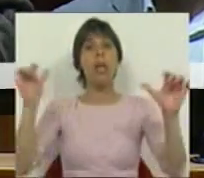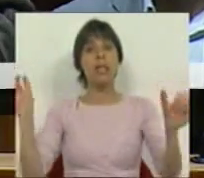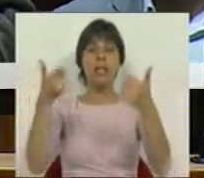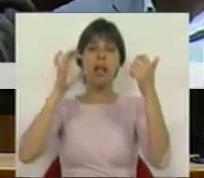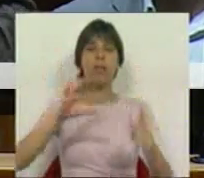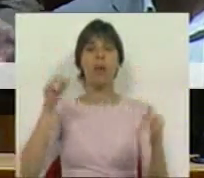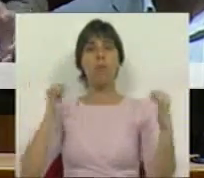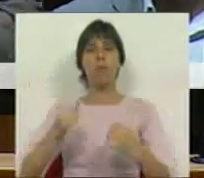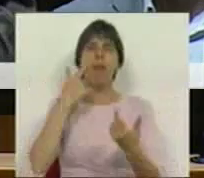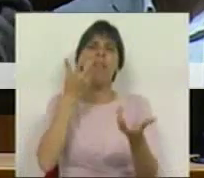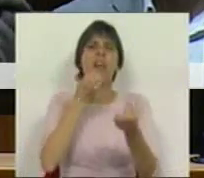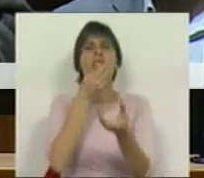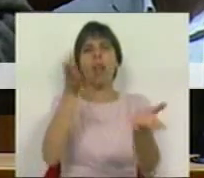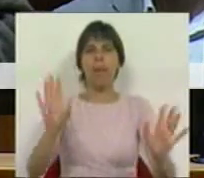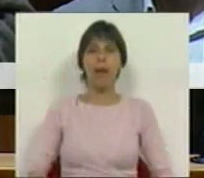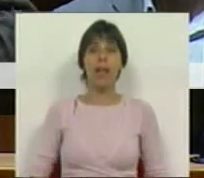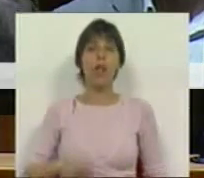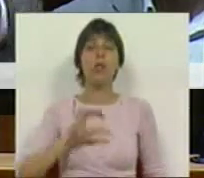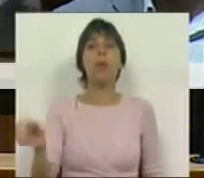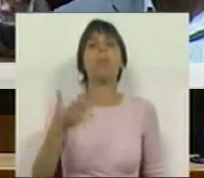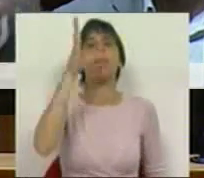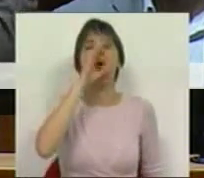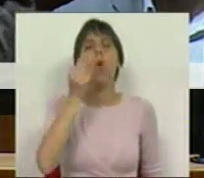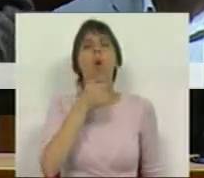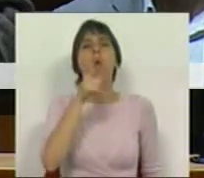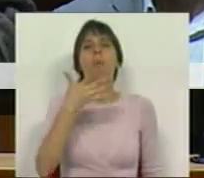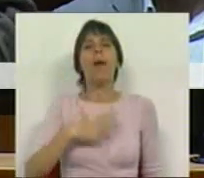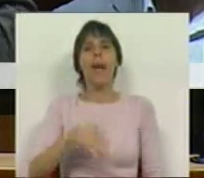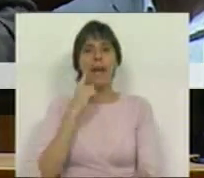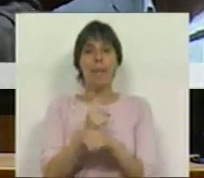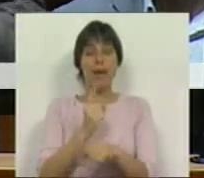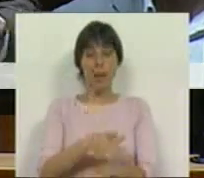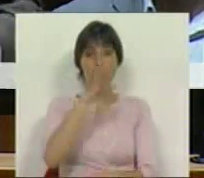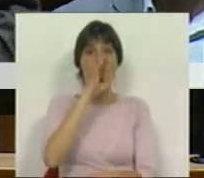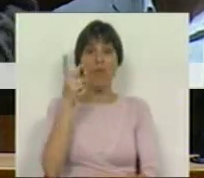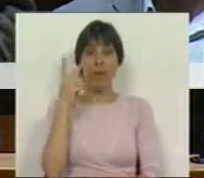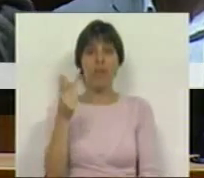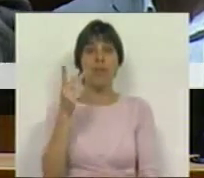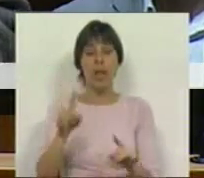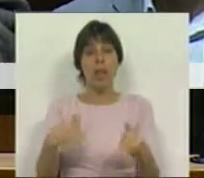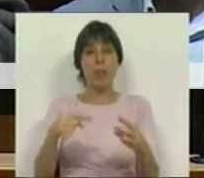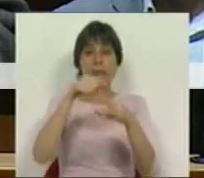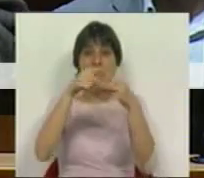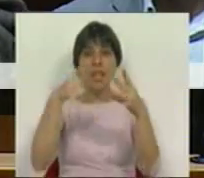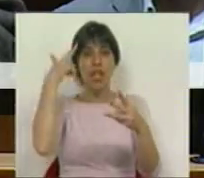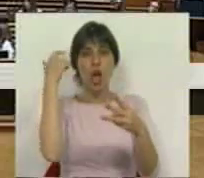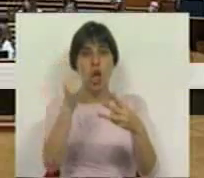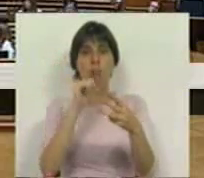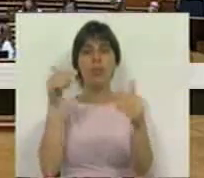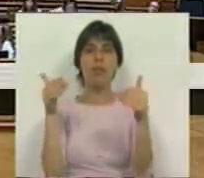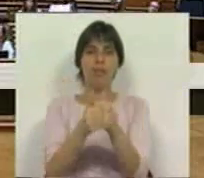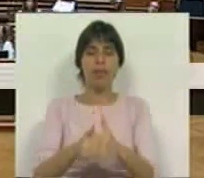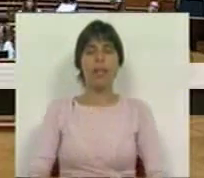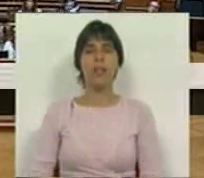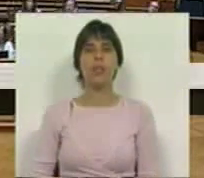e salvar o memorando. Veja bem, Sr. Primeiro-Ministro, como é que quer manter um Governo vivo depois destes três golpes fatais?